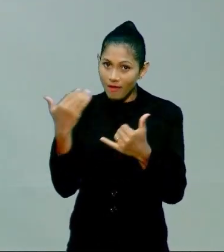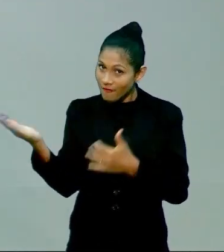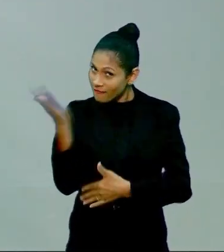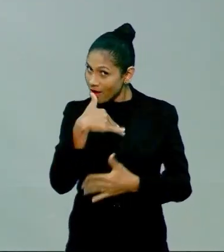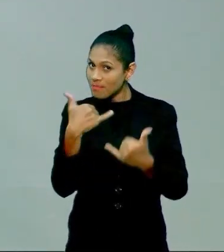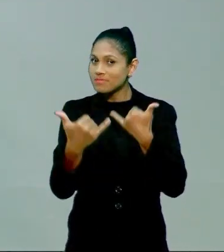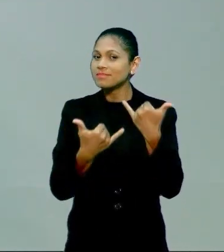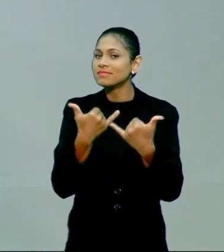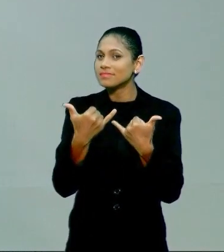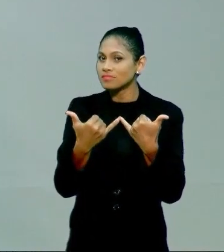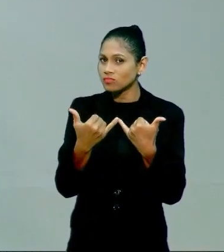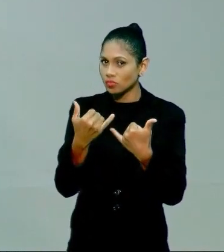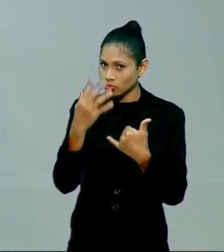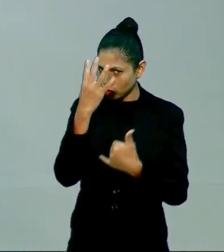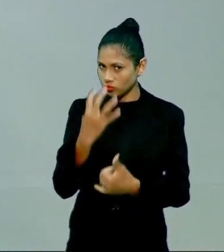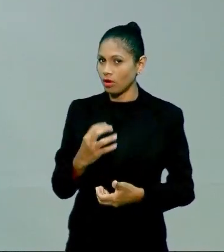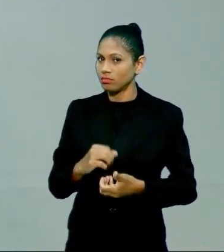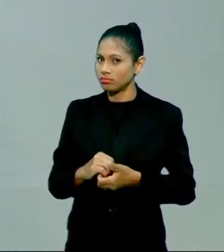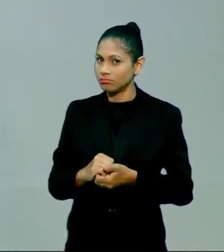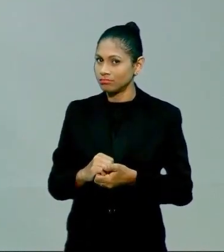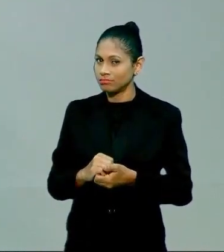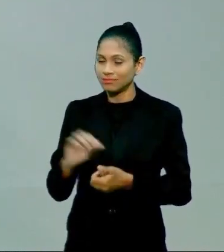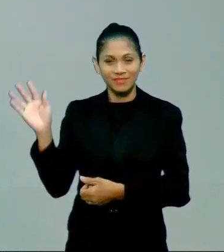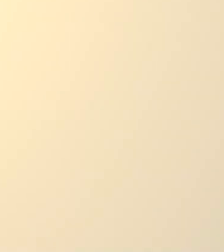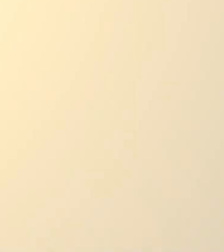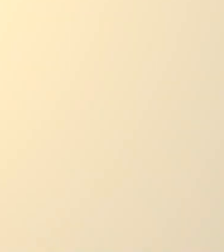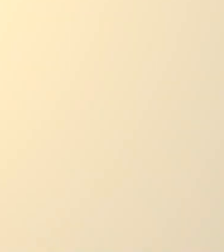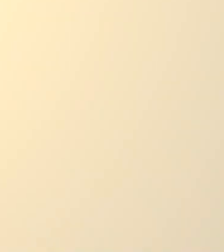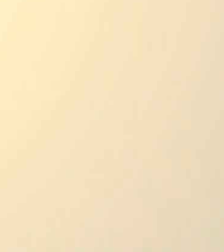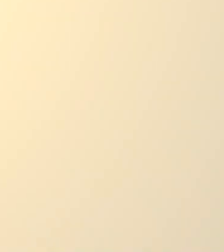mais sério tchau